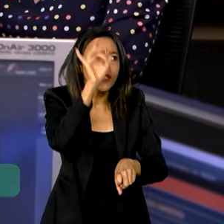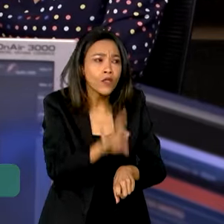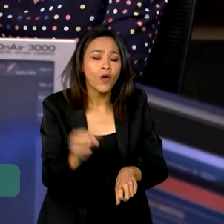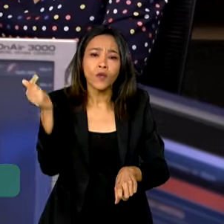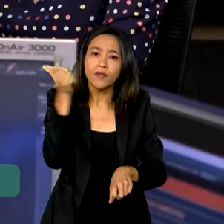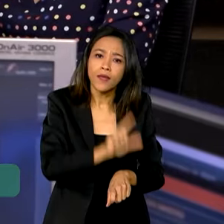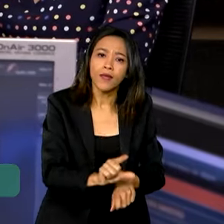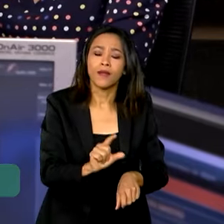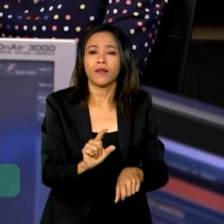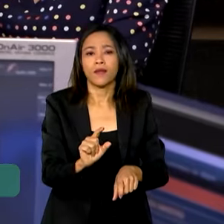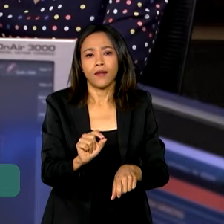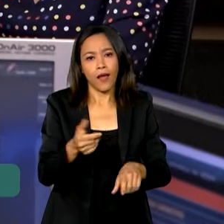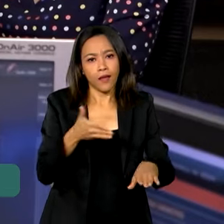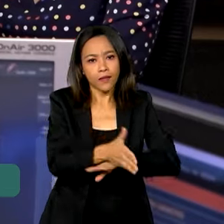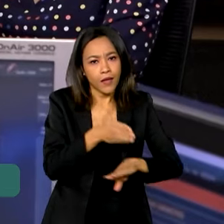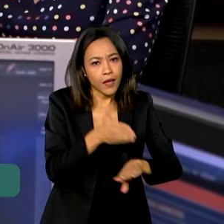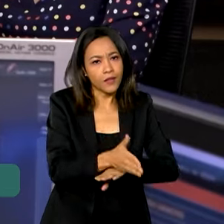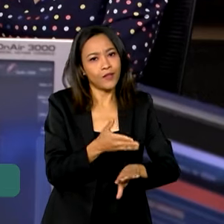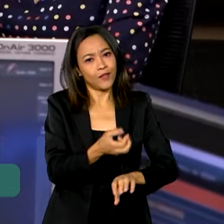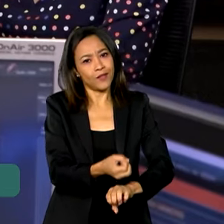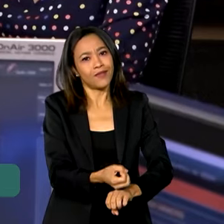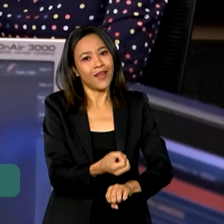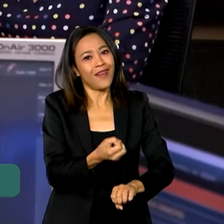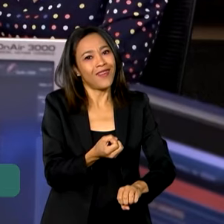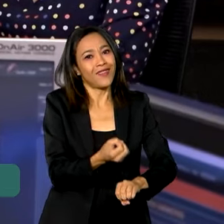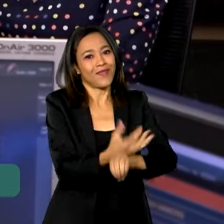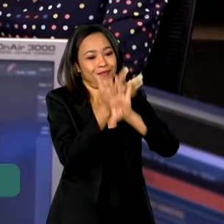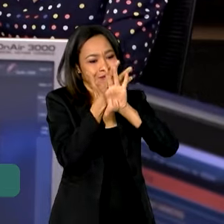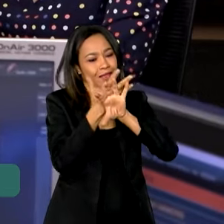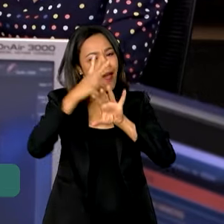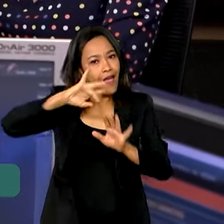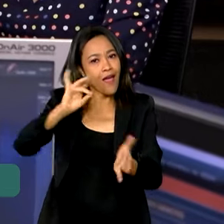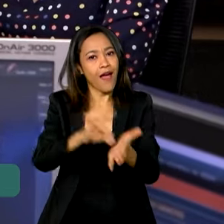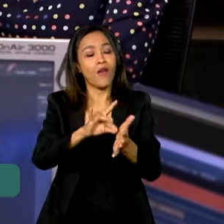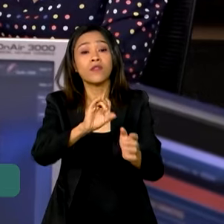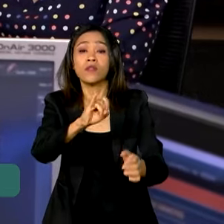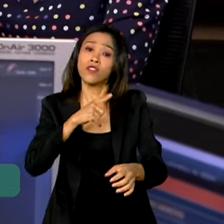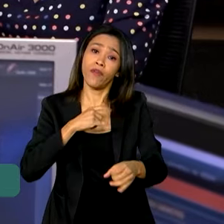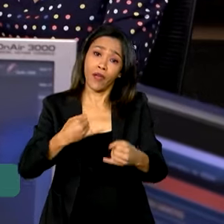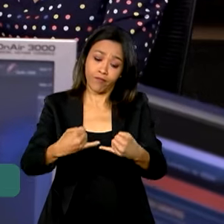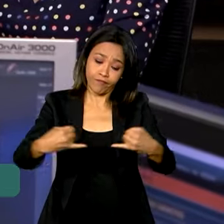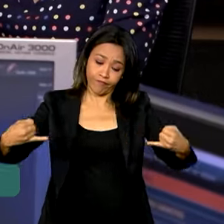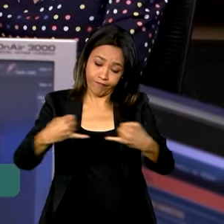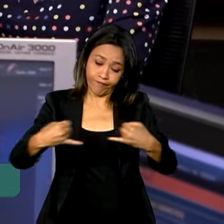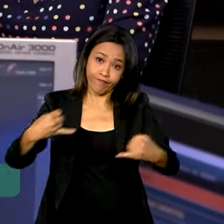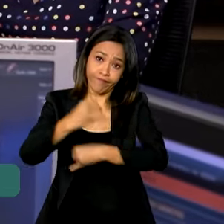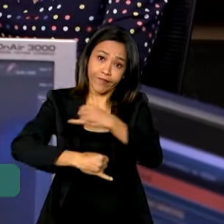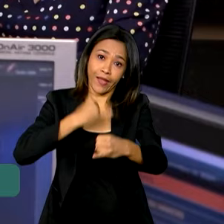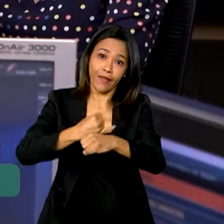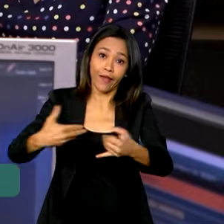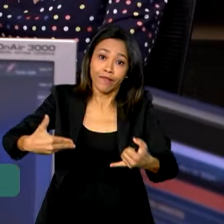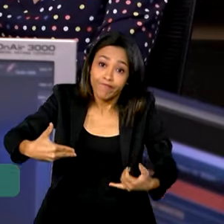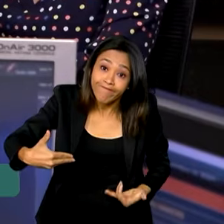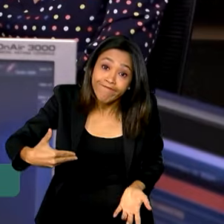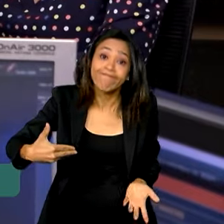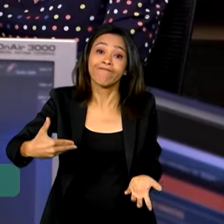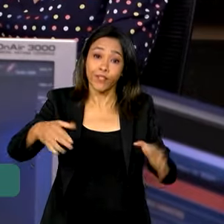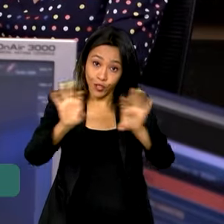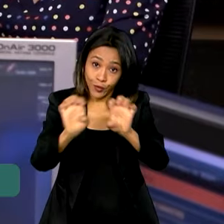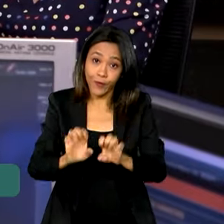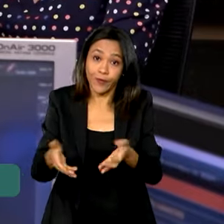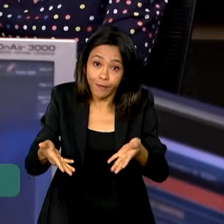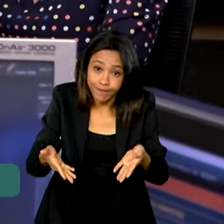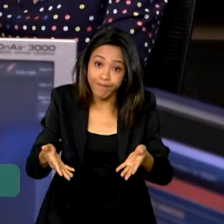possível telemedicina se tornar uma realidade se tiver conectividade, tiver banda, se tiver infraestrutura de